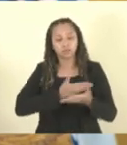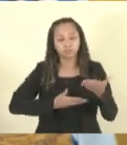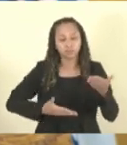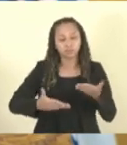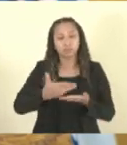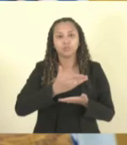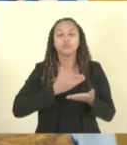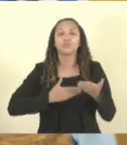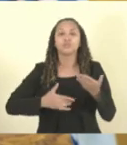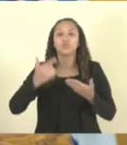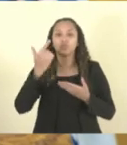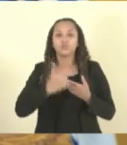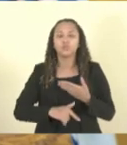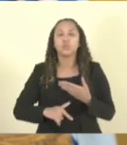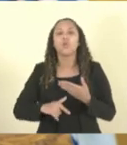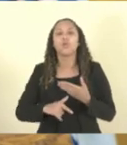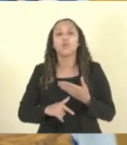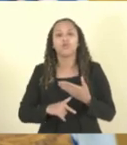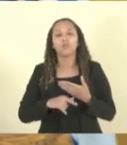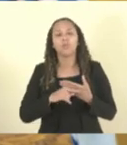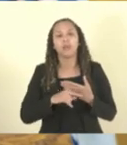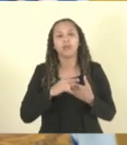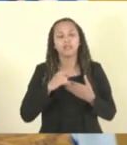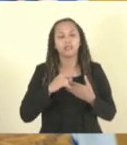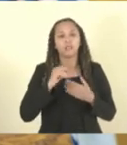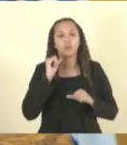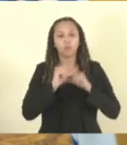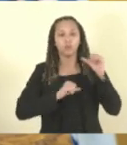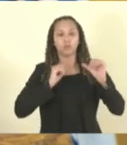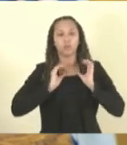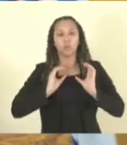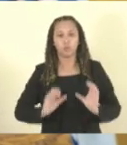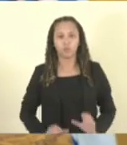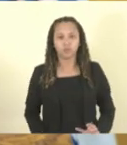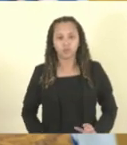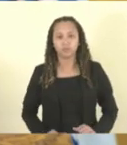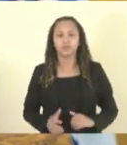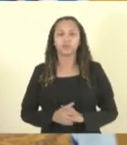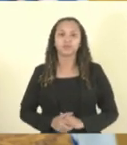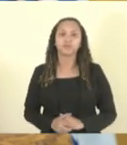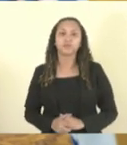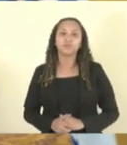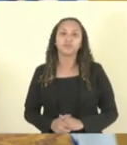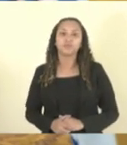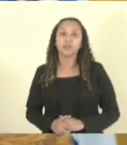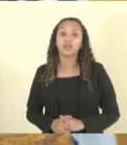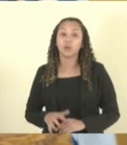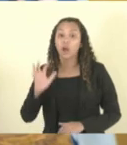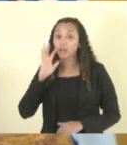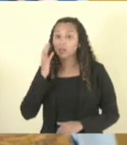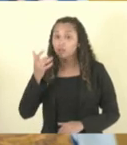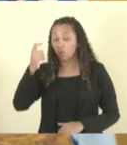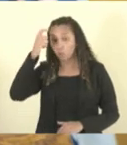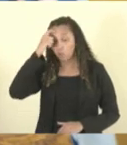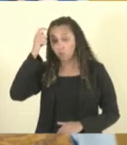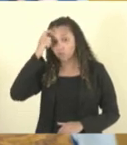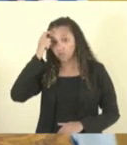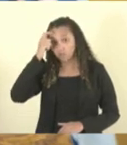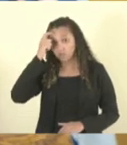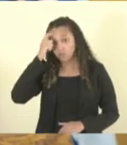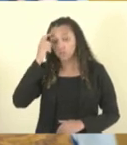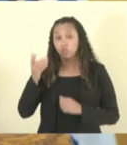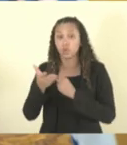fosse realizada a verdadeira justiça. A decisão do Congresso foi consciente dentro dos